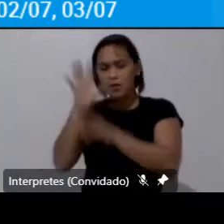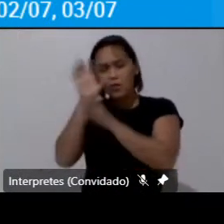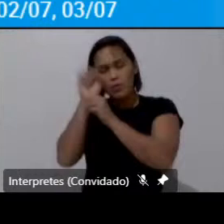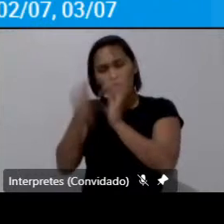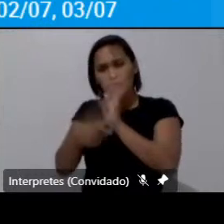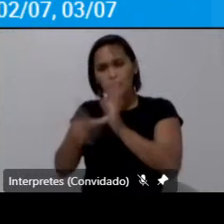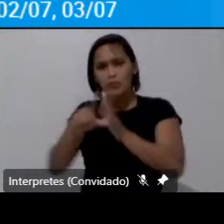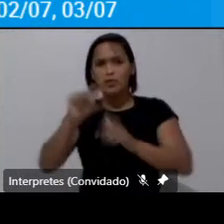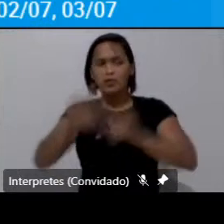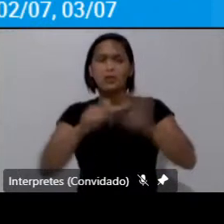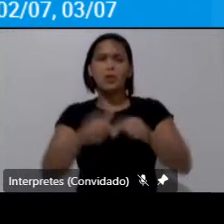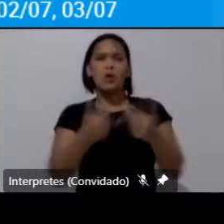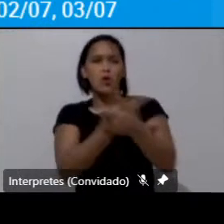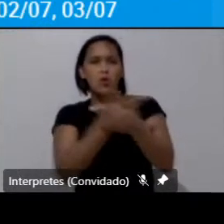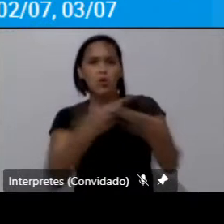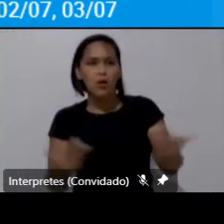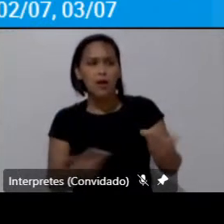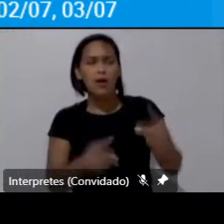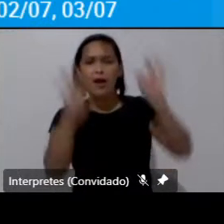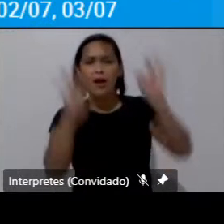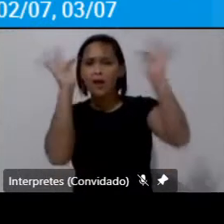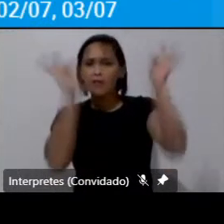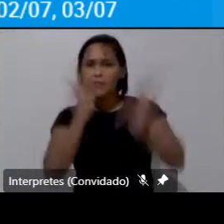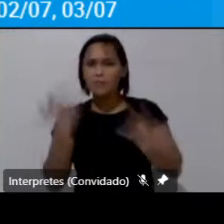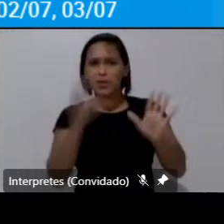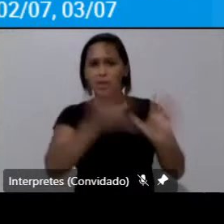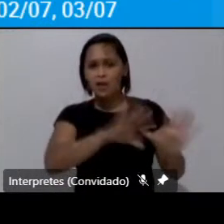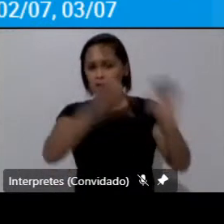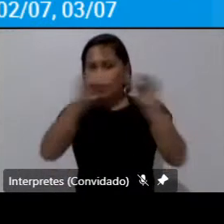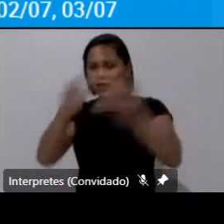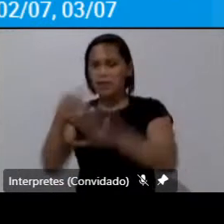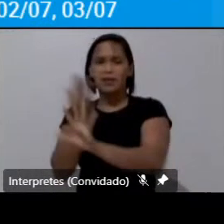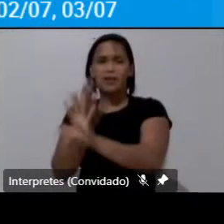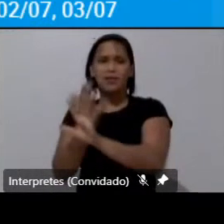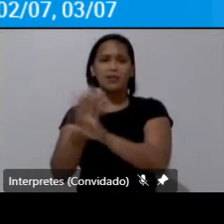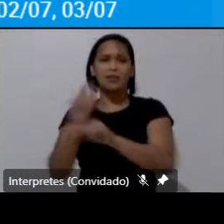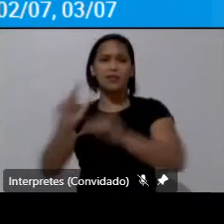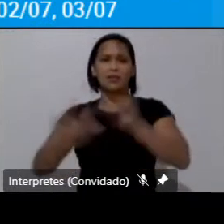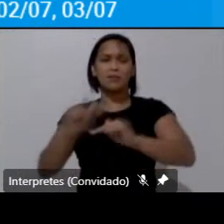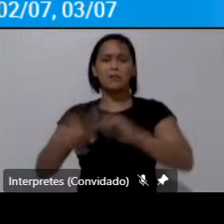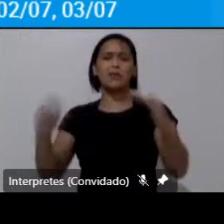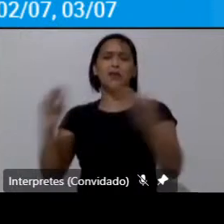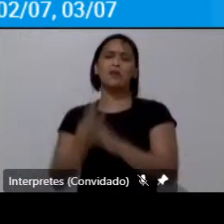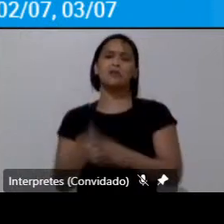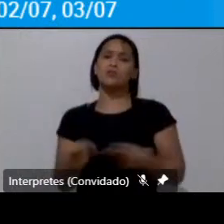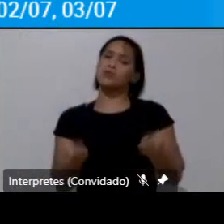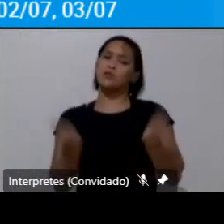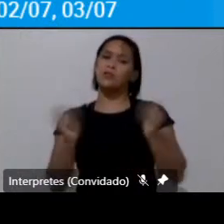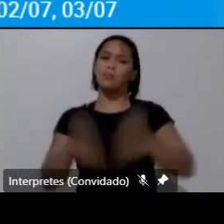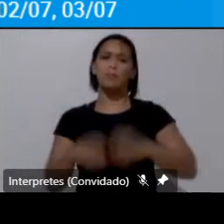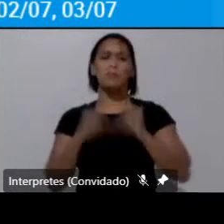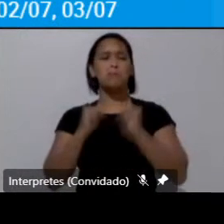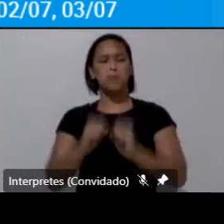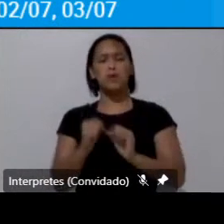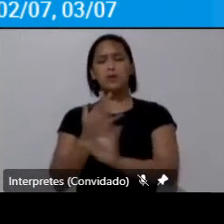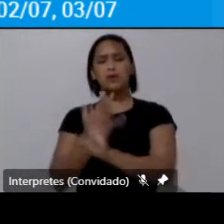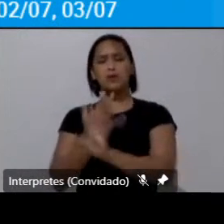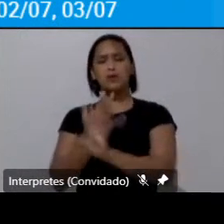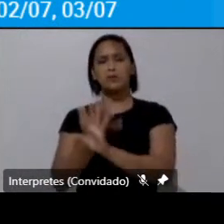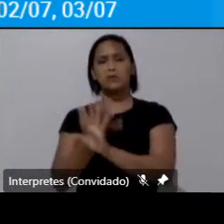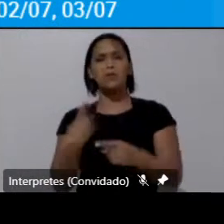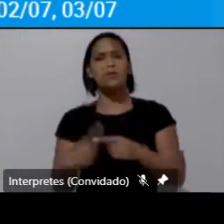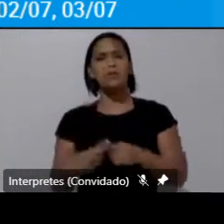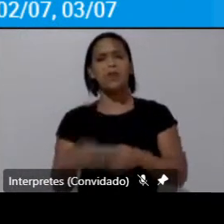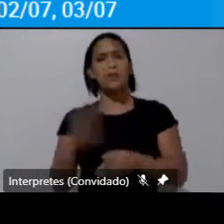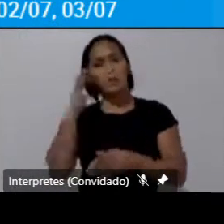quanta gente está contente de fazer trabalho remoto ou os que podem fazer trabalho remoto então entender